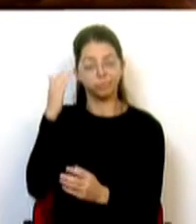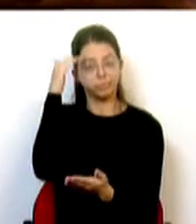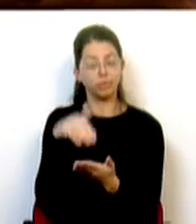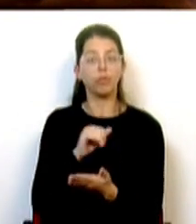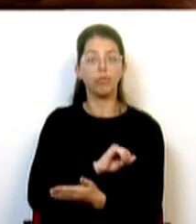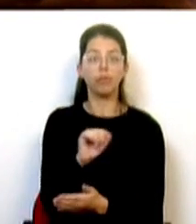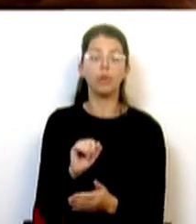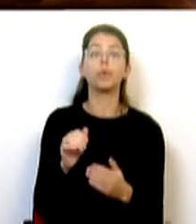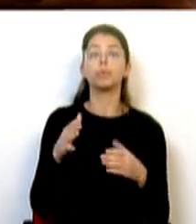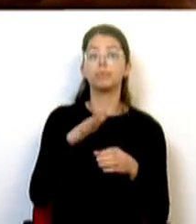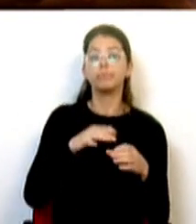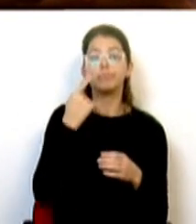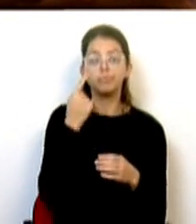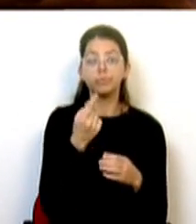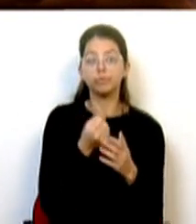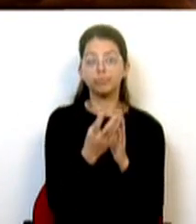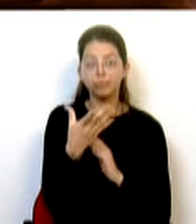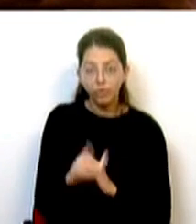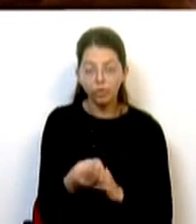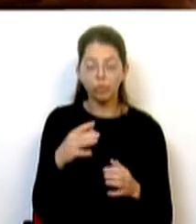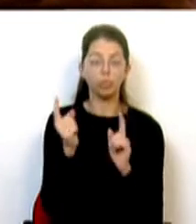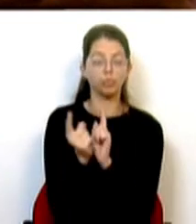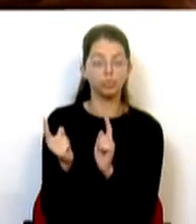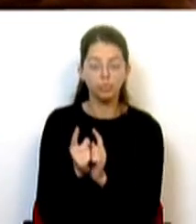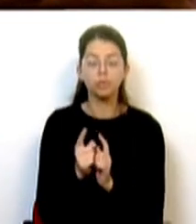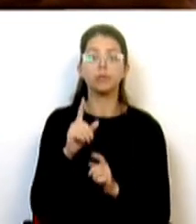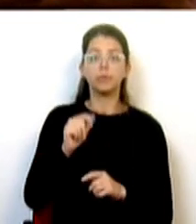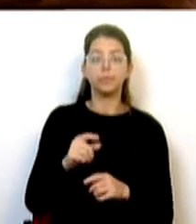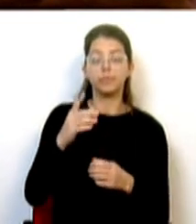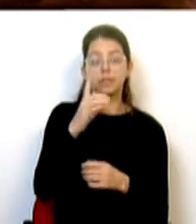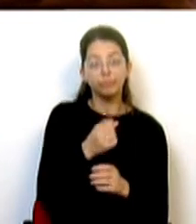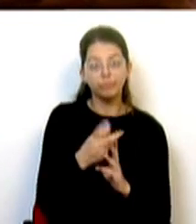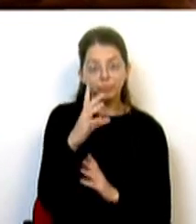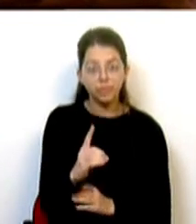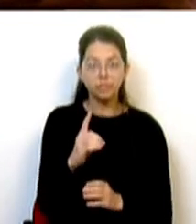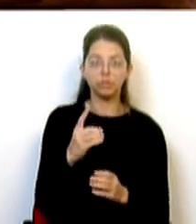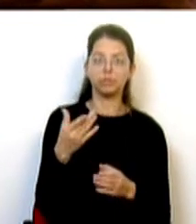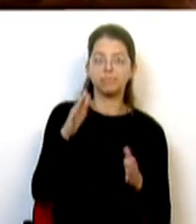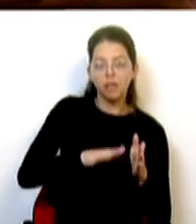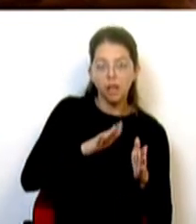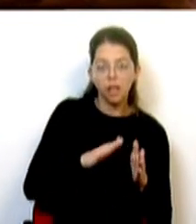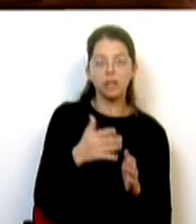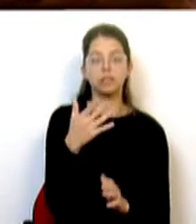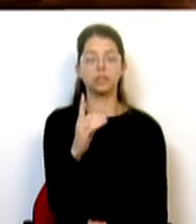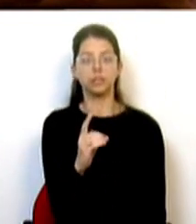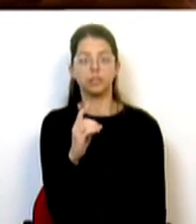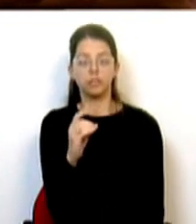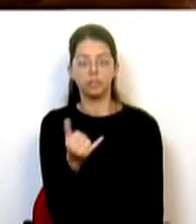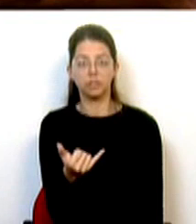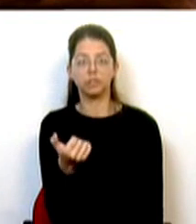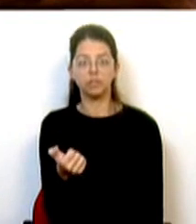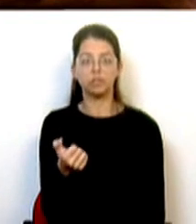ter mais 9 especialidades de consulta externa, mais 6 especialidades de entrenamento, 625 camas de entrenamento contra as atuais